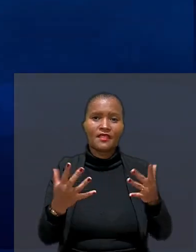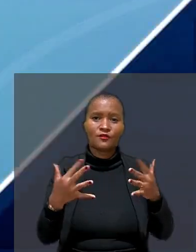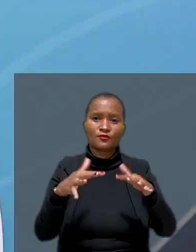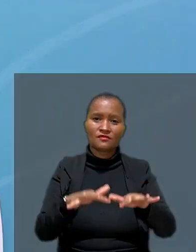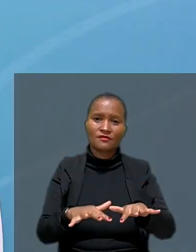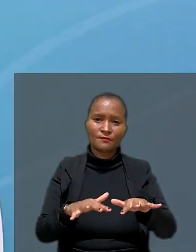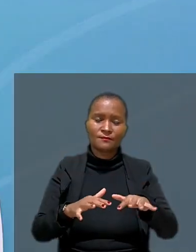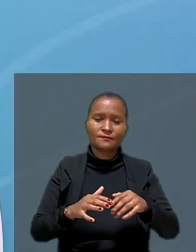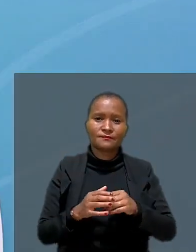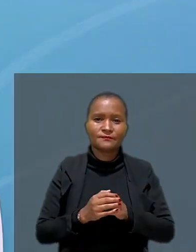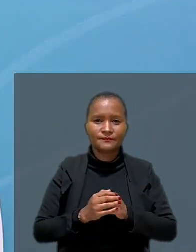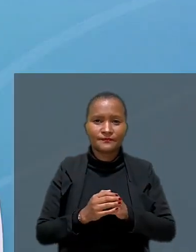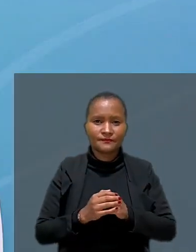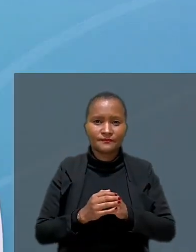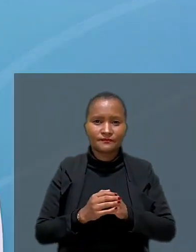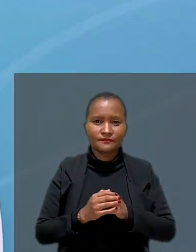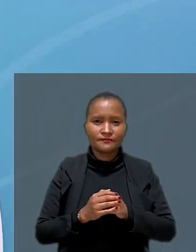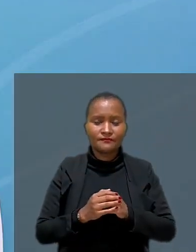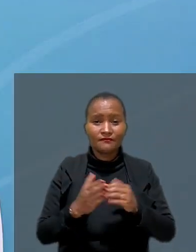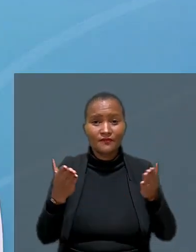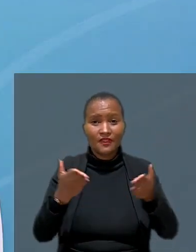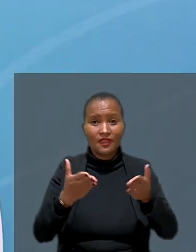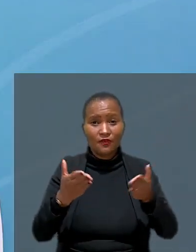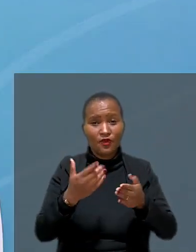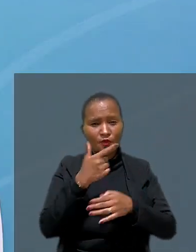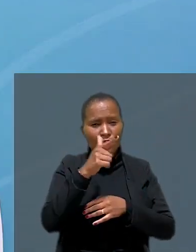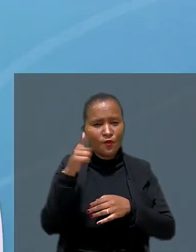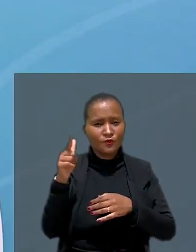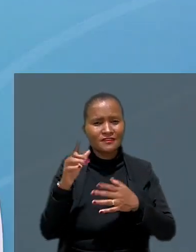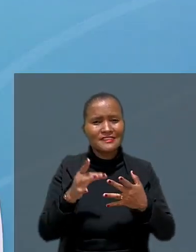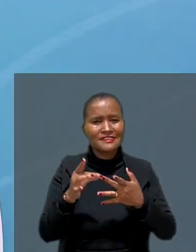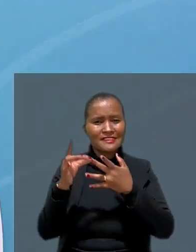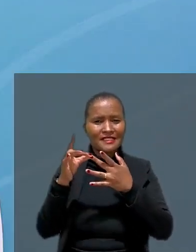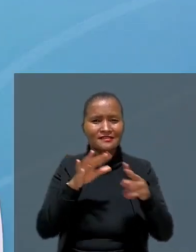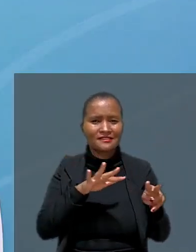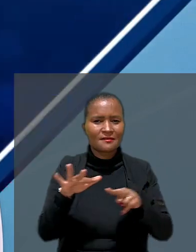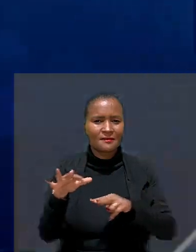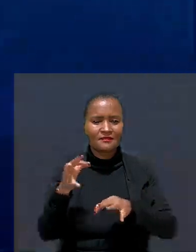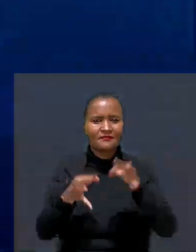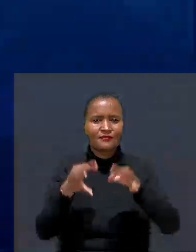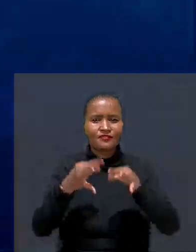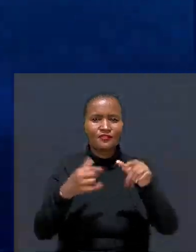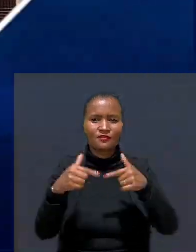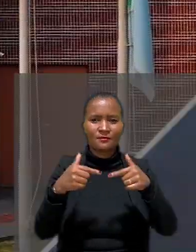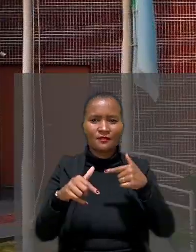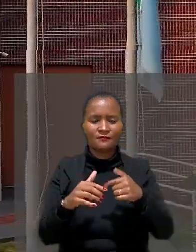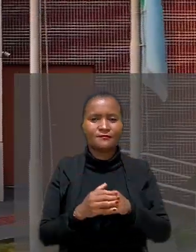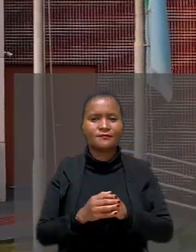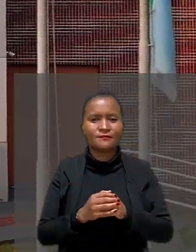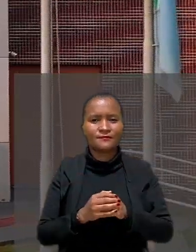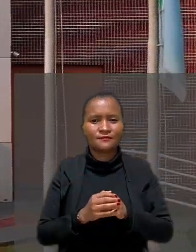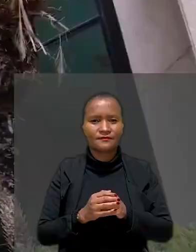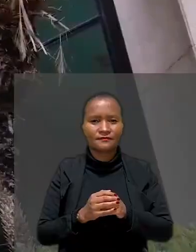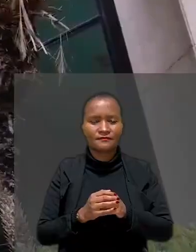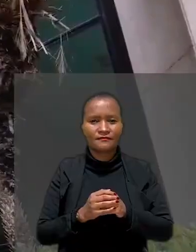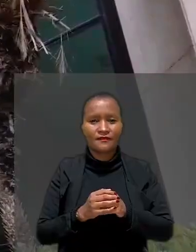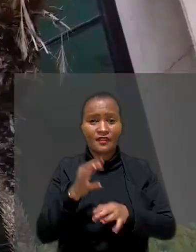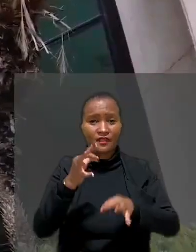fique agora com outros destaques da semana na Justiça do Trabalho. A Justiça do